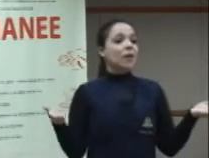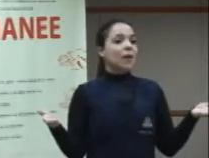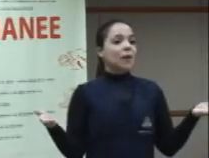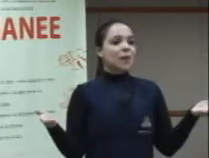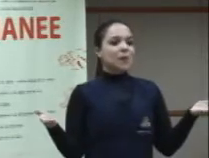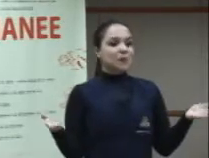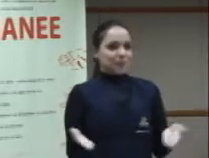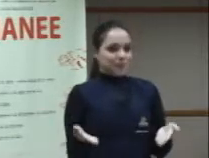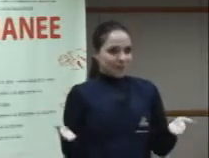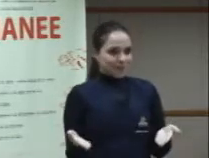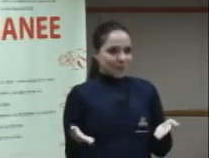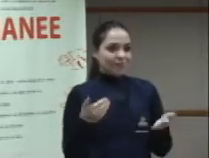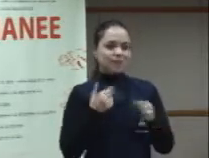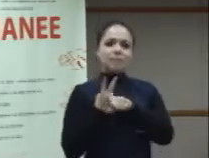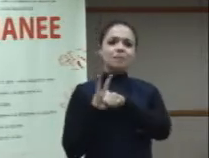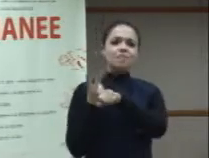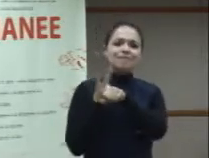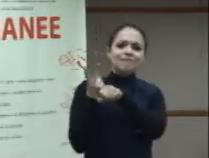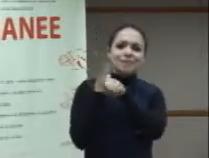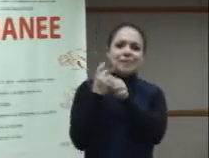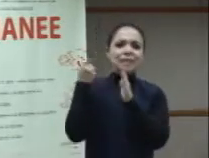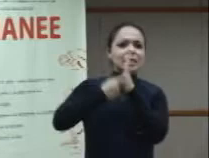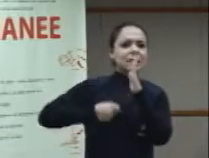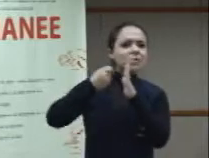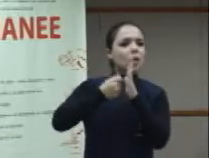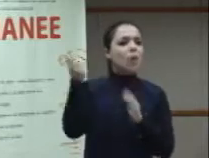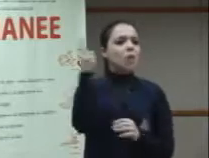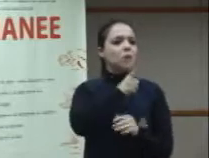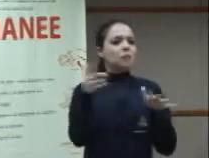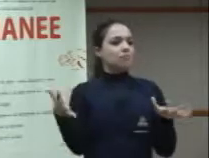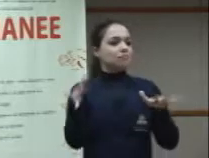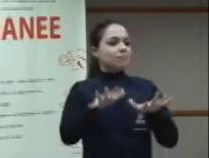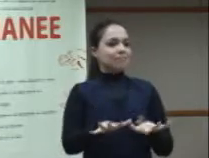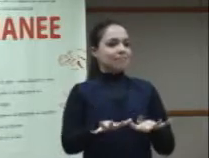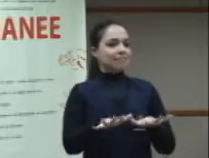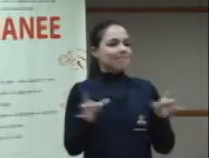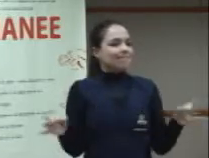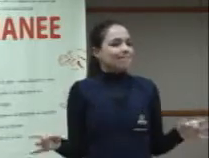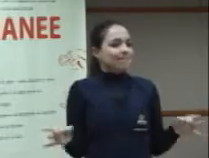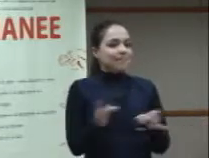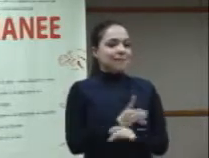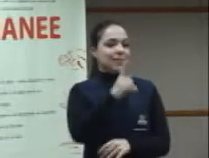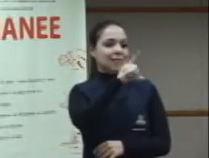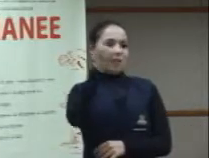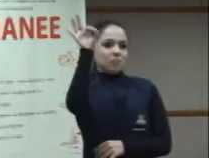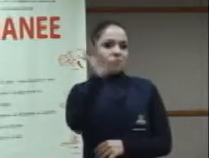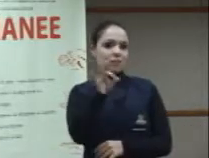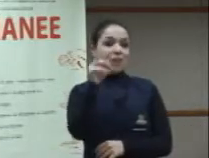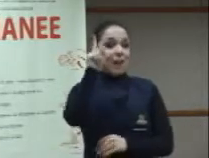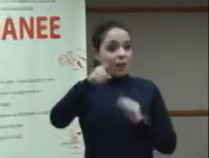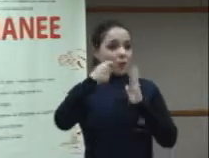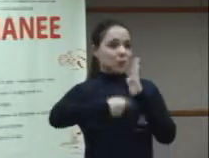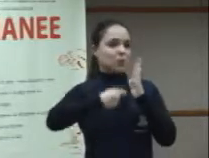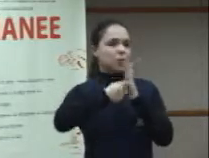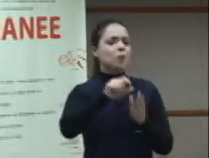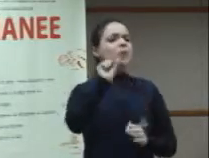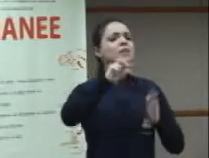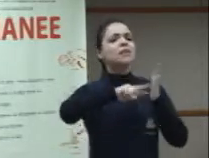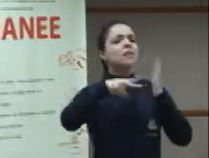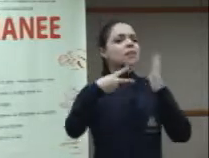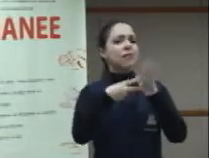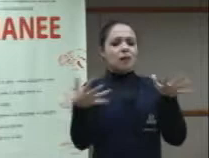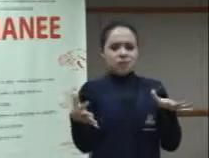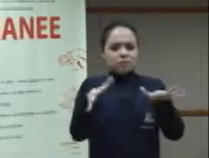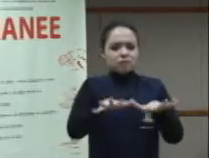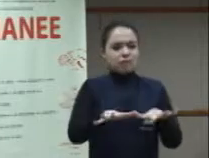nós buscamos a questão da inclusão plena que essa é a grande luta dos surdos o que significaria uma